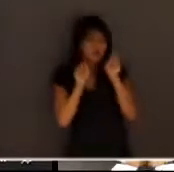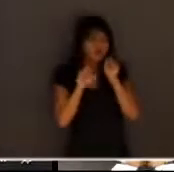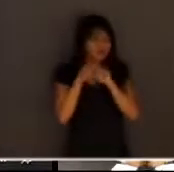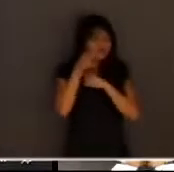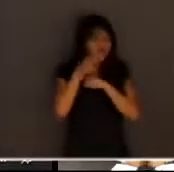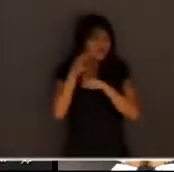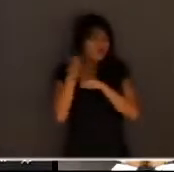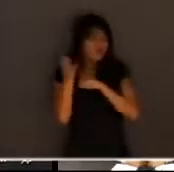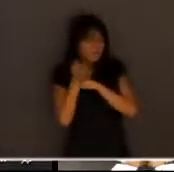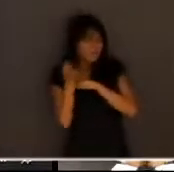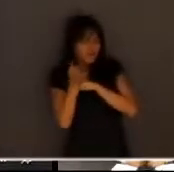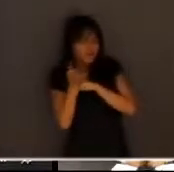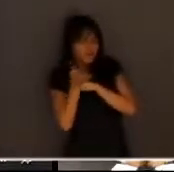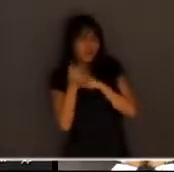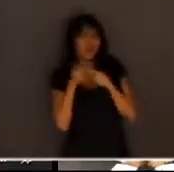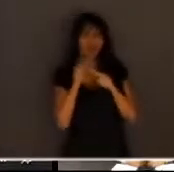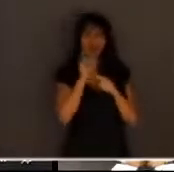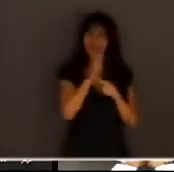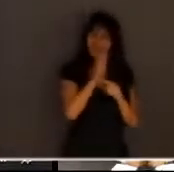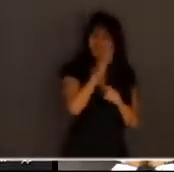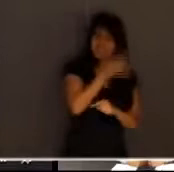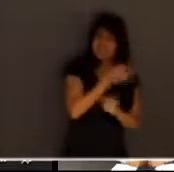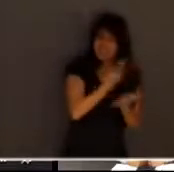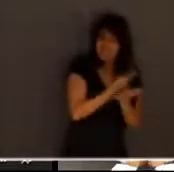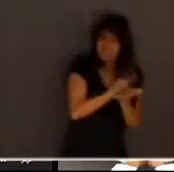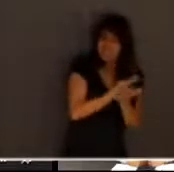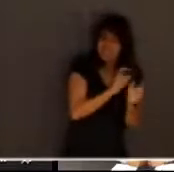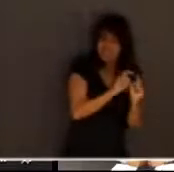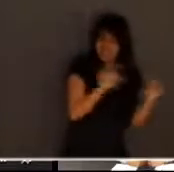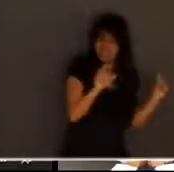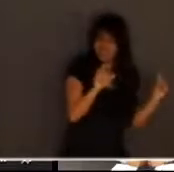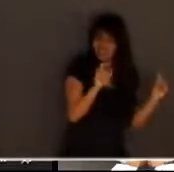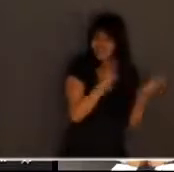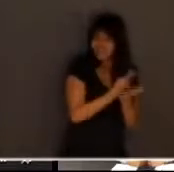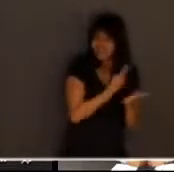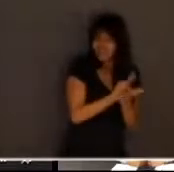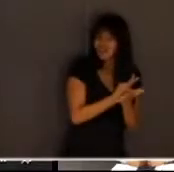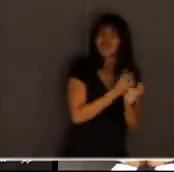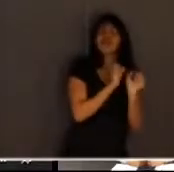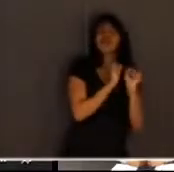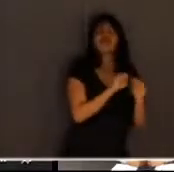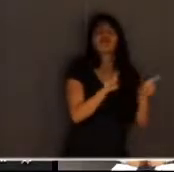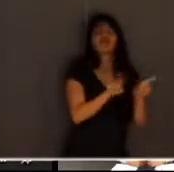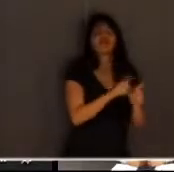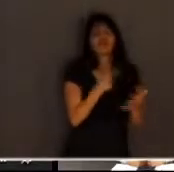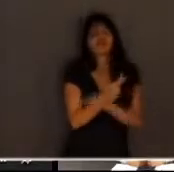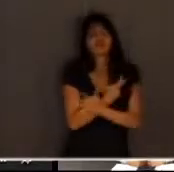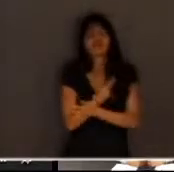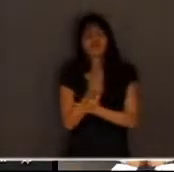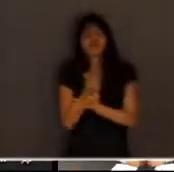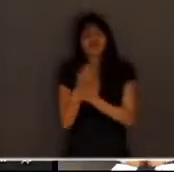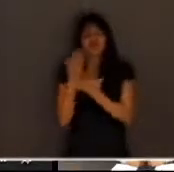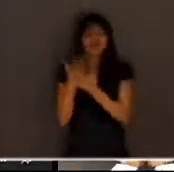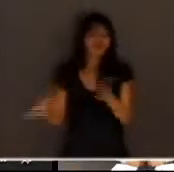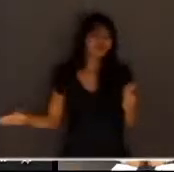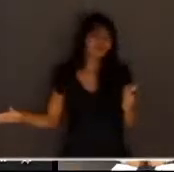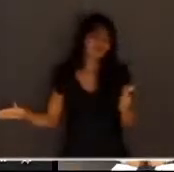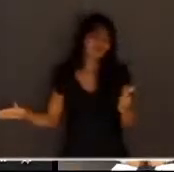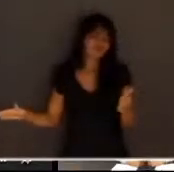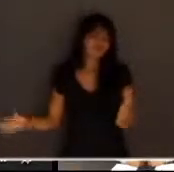palavra mal empregada uma frase mal agembrada e nós podemos colocar todo o trabalho a perder